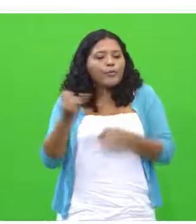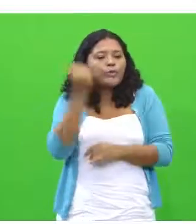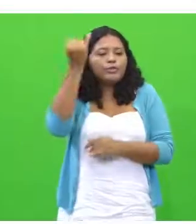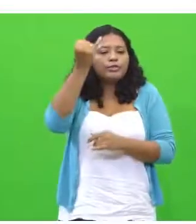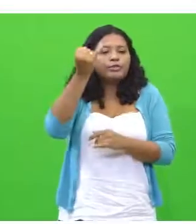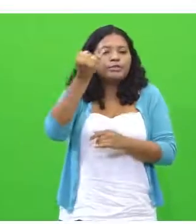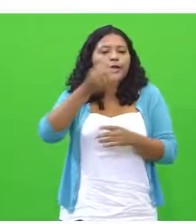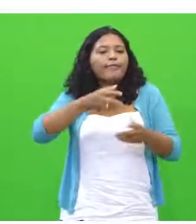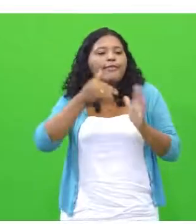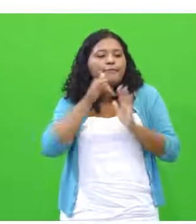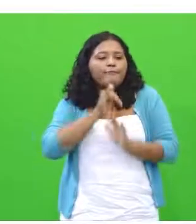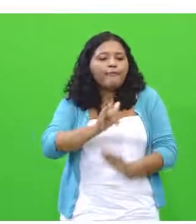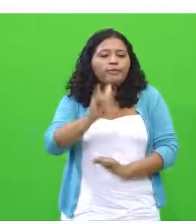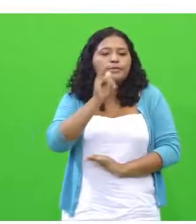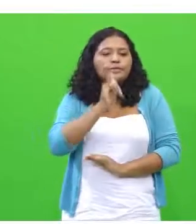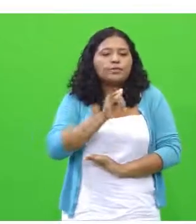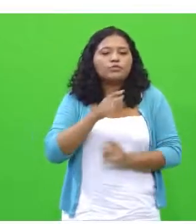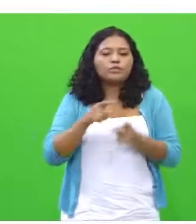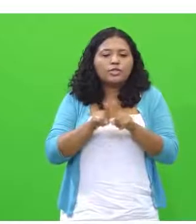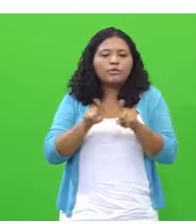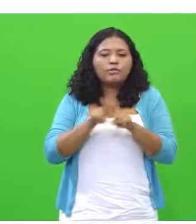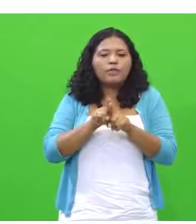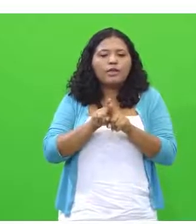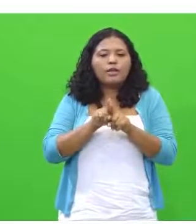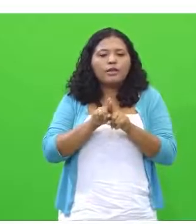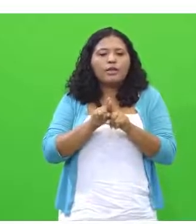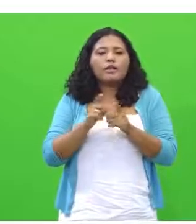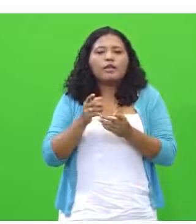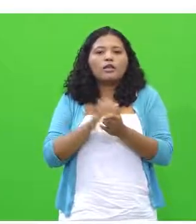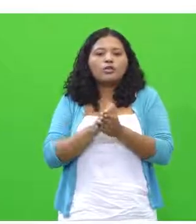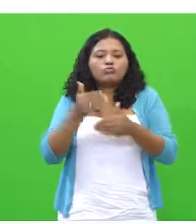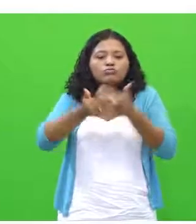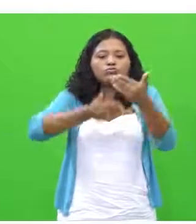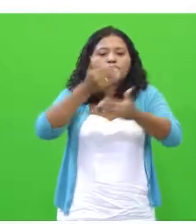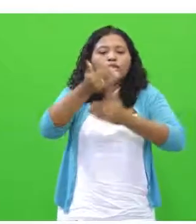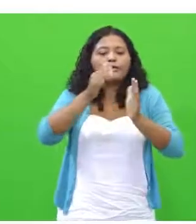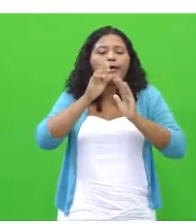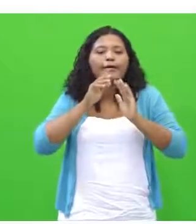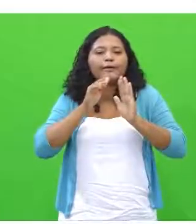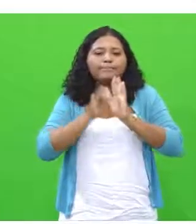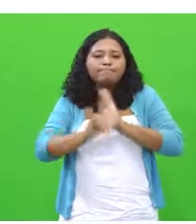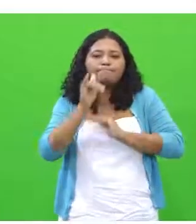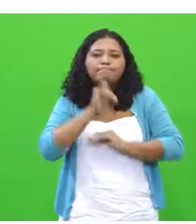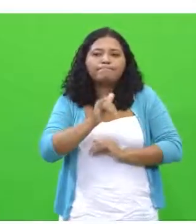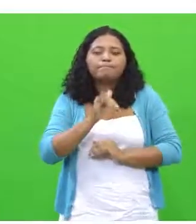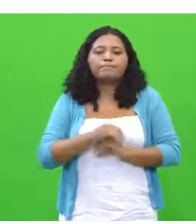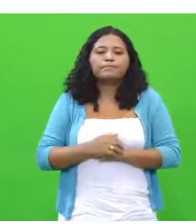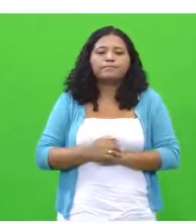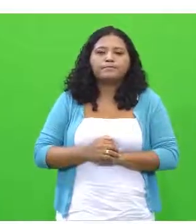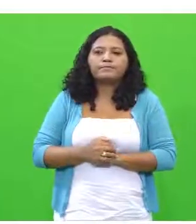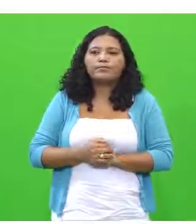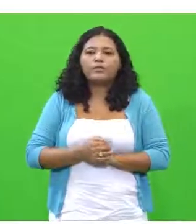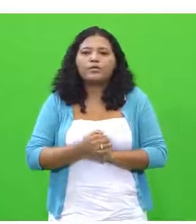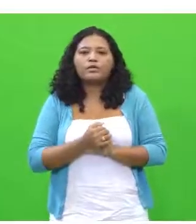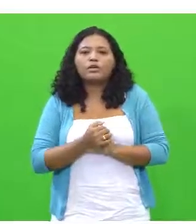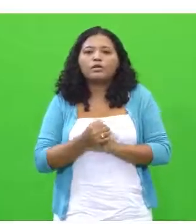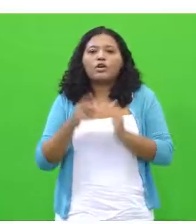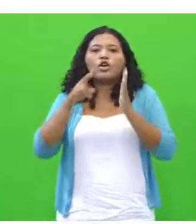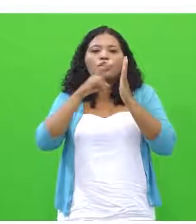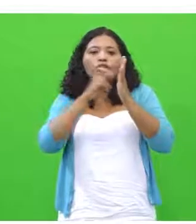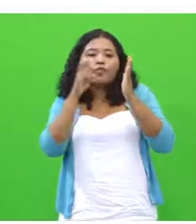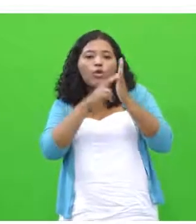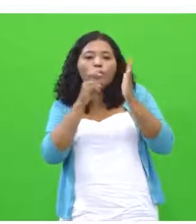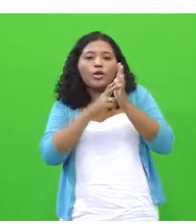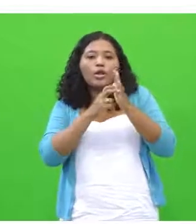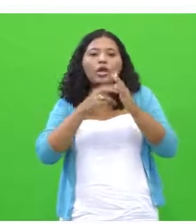e na sequência lógica e coerente dessa informação. E um vocabulário variado e preciso, desde